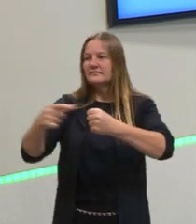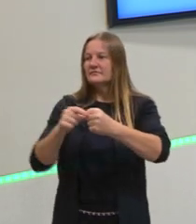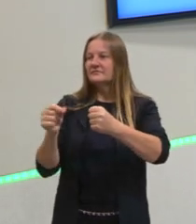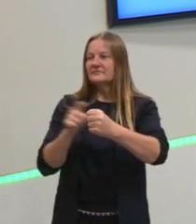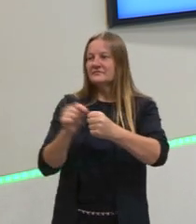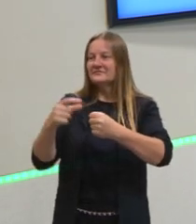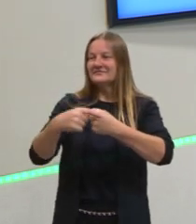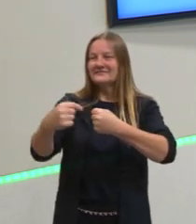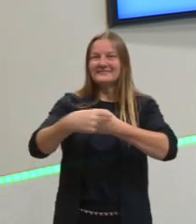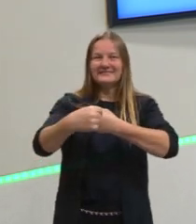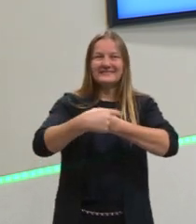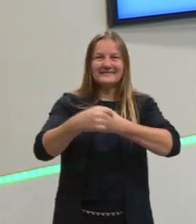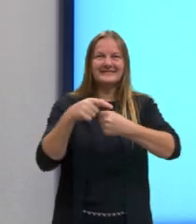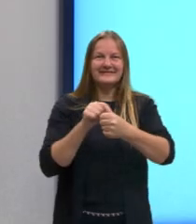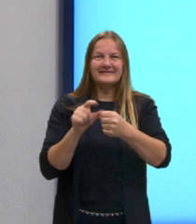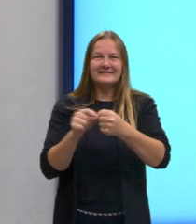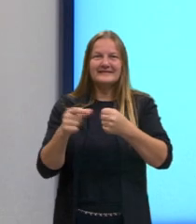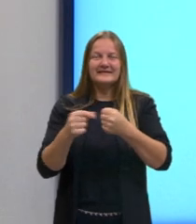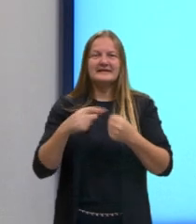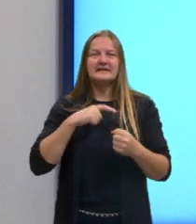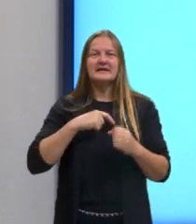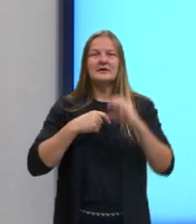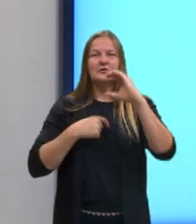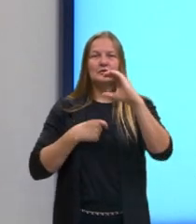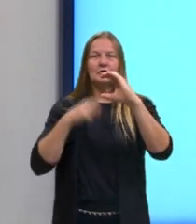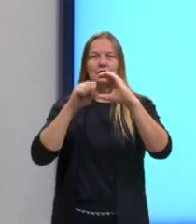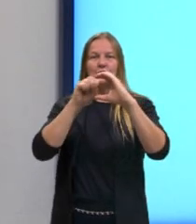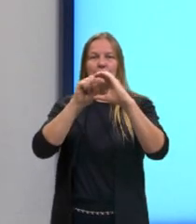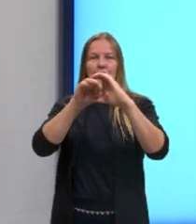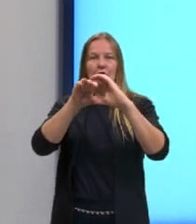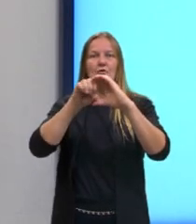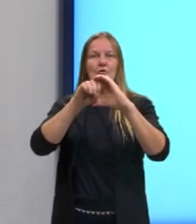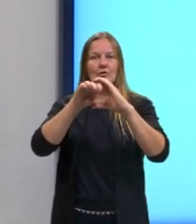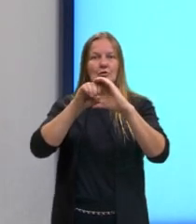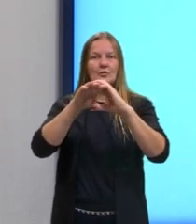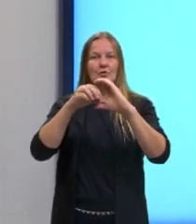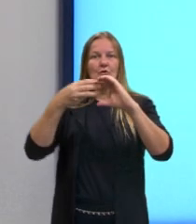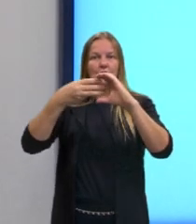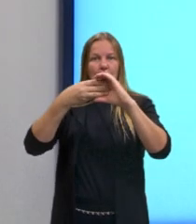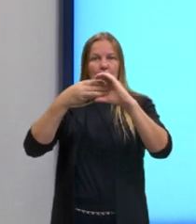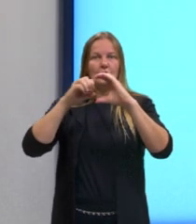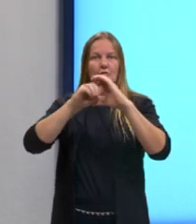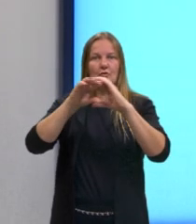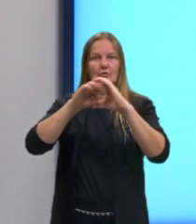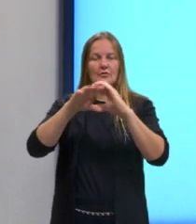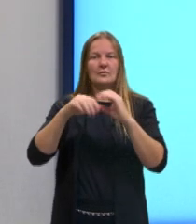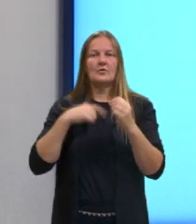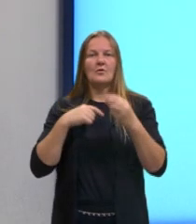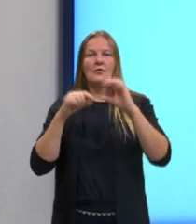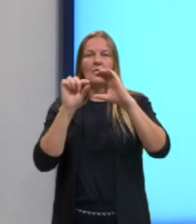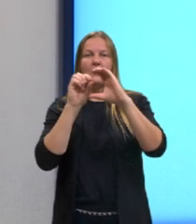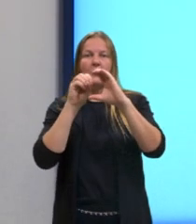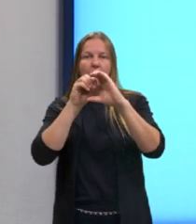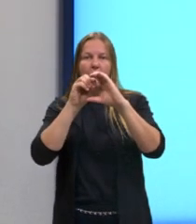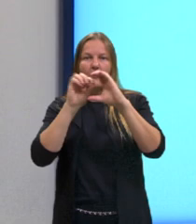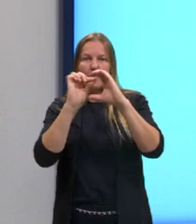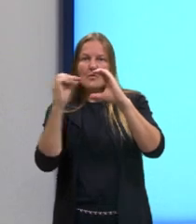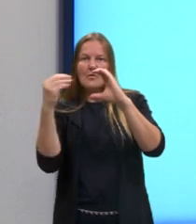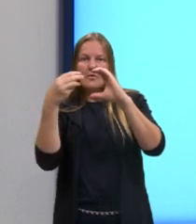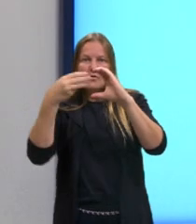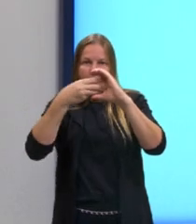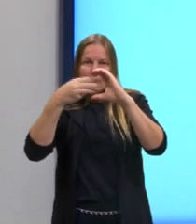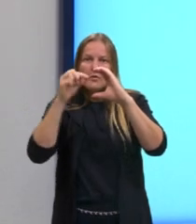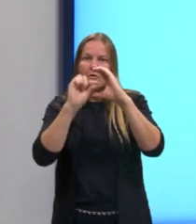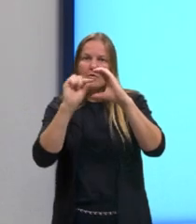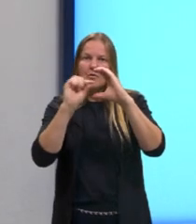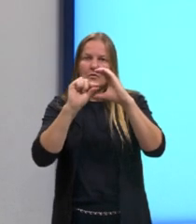uma célula procarionte e do que uma célula eucarionte animal. Ela possui ali